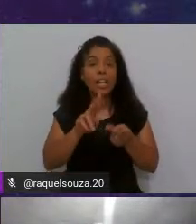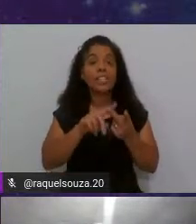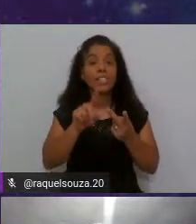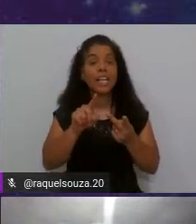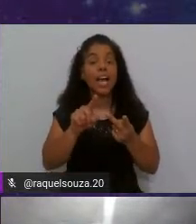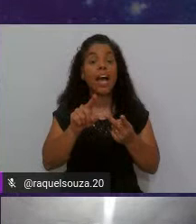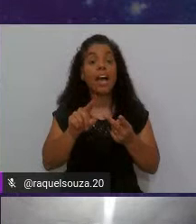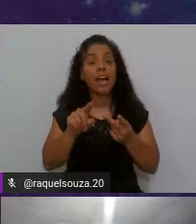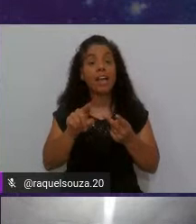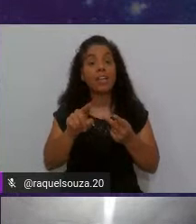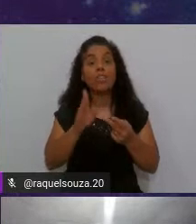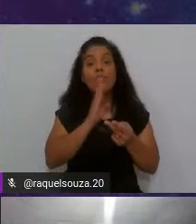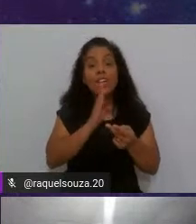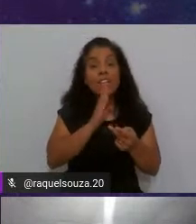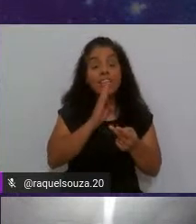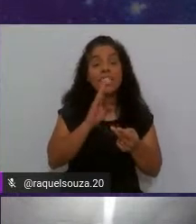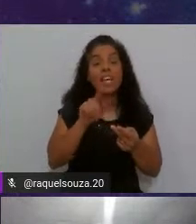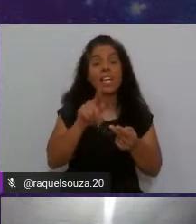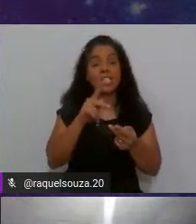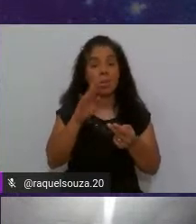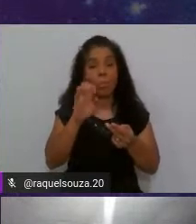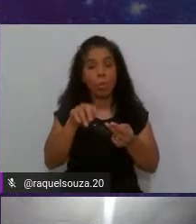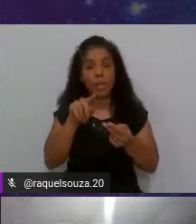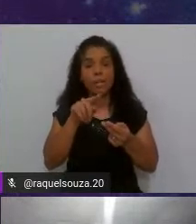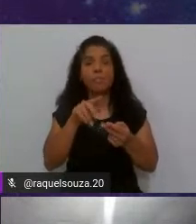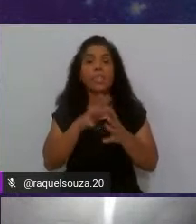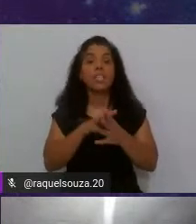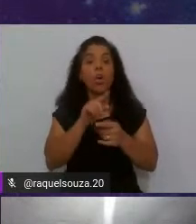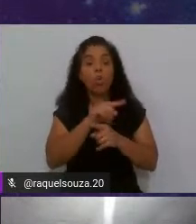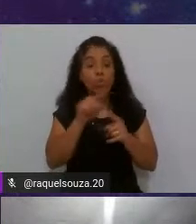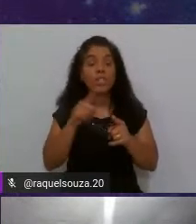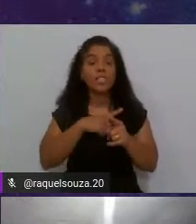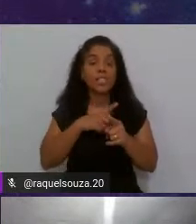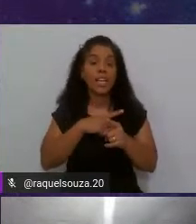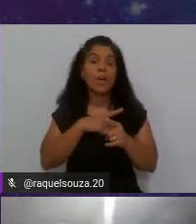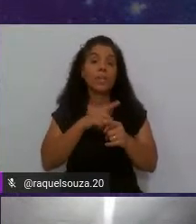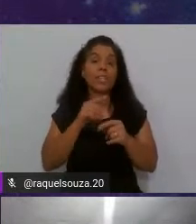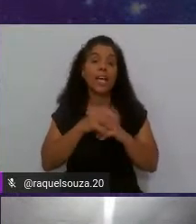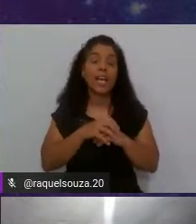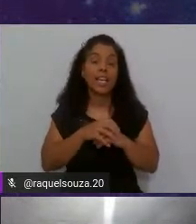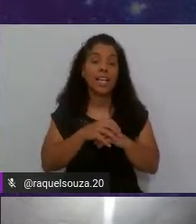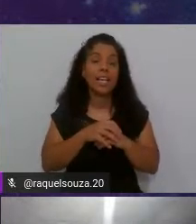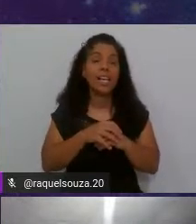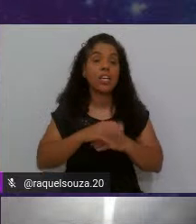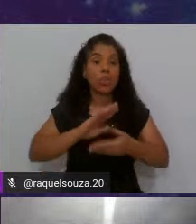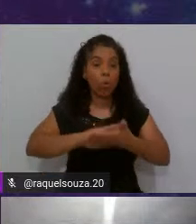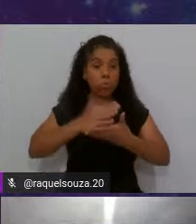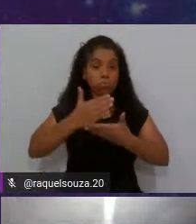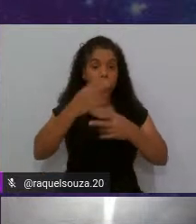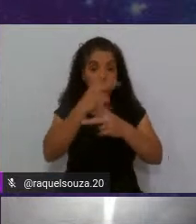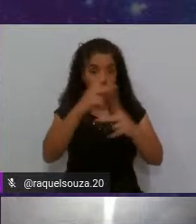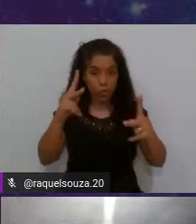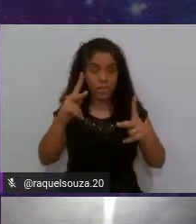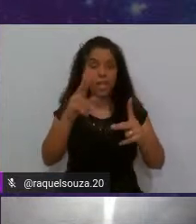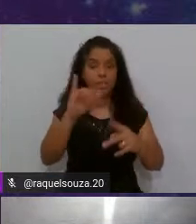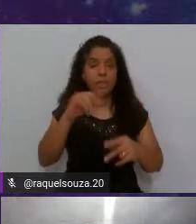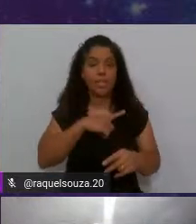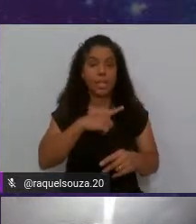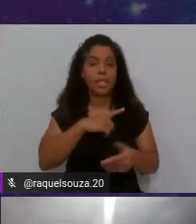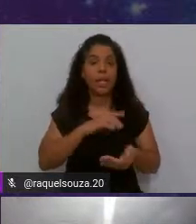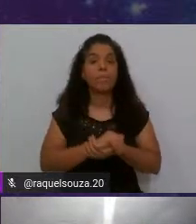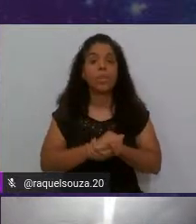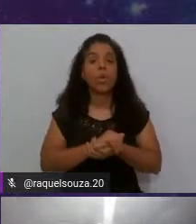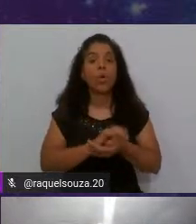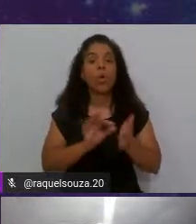esse plugin bom vocês terão que ter na máquina de vocês o